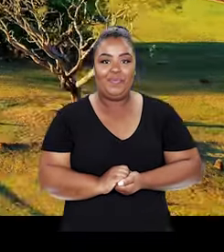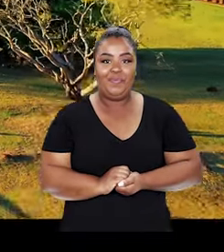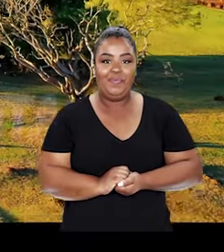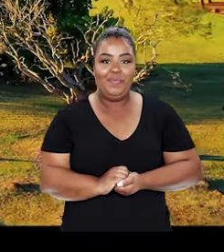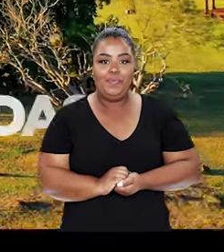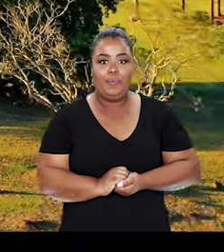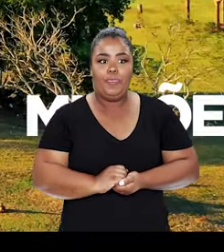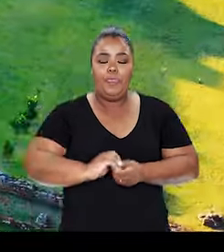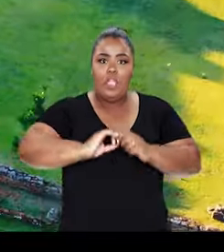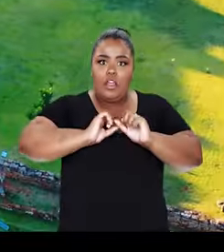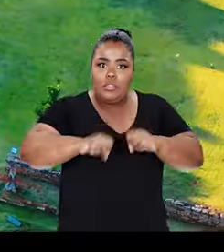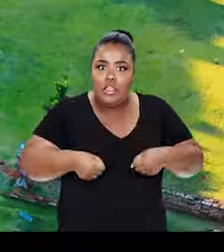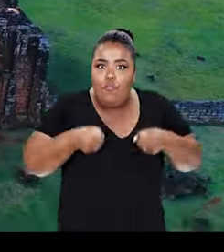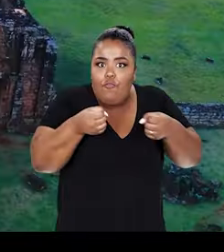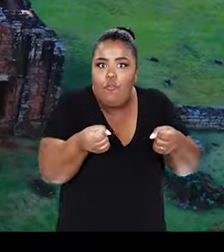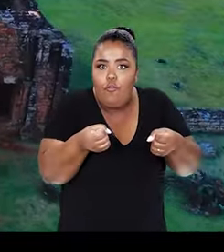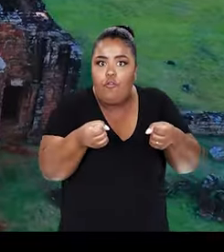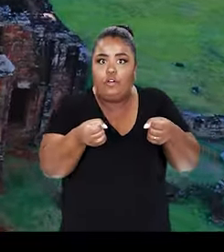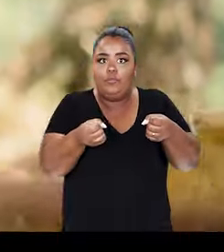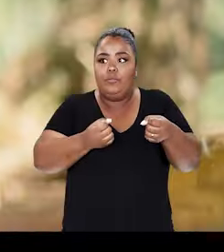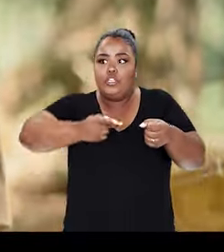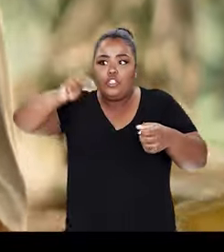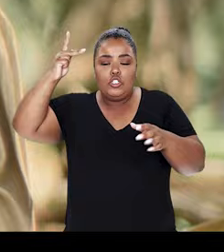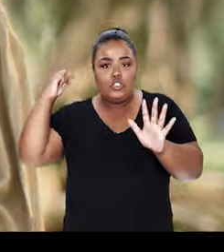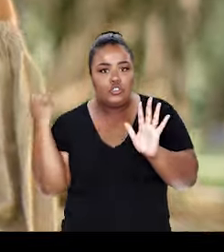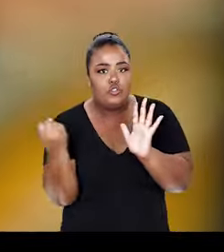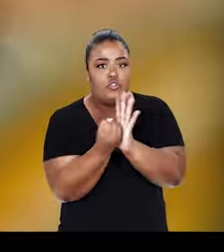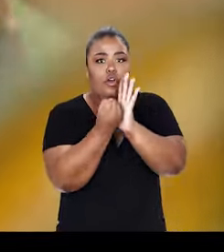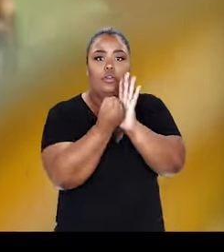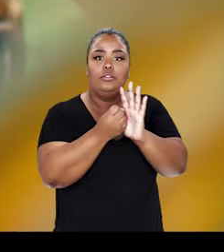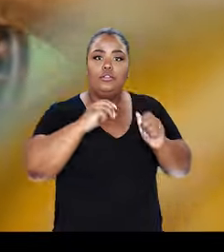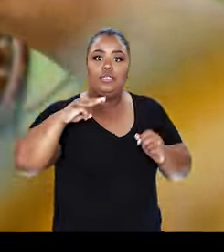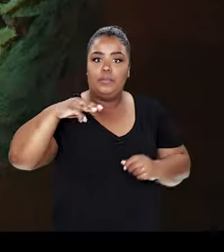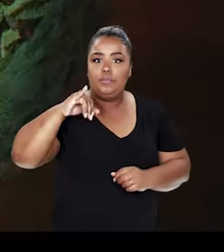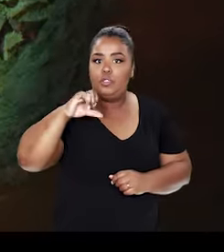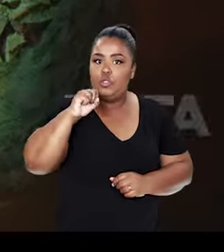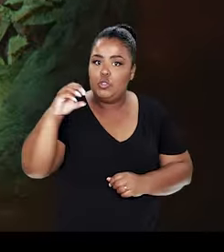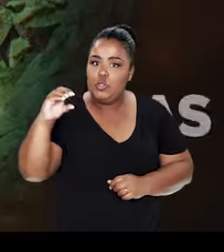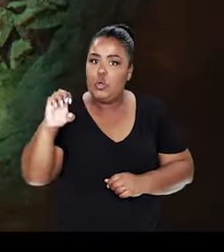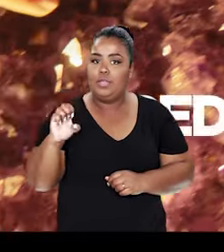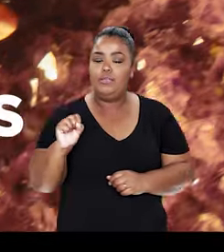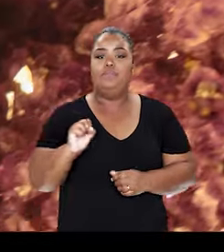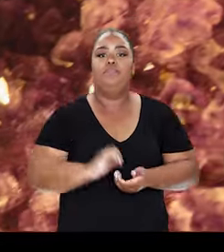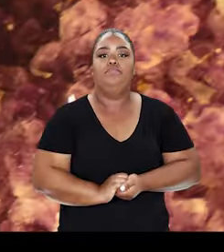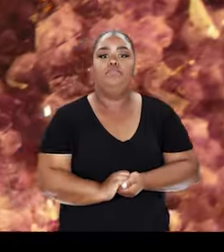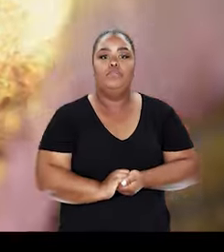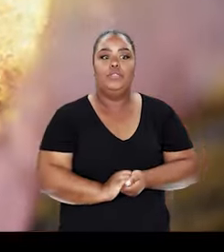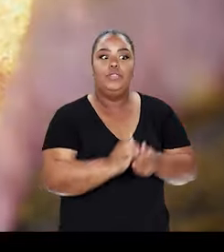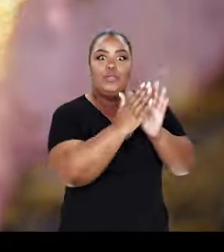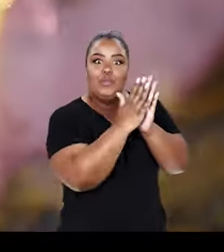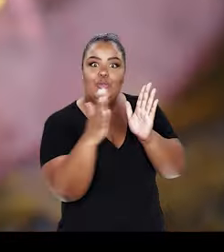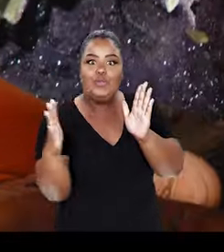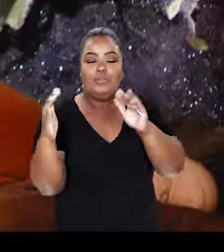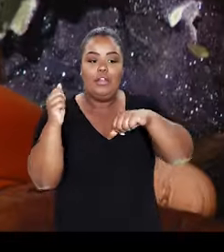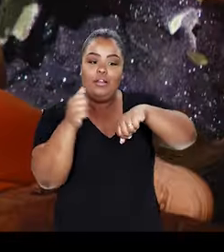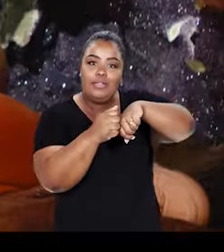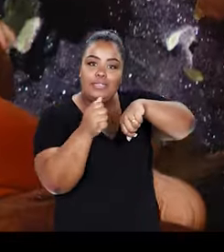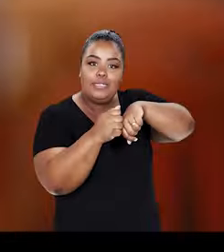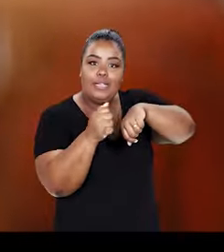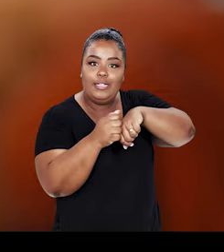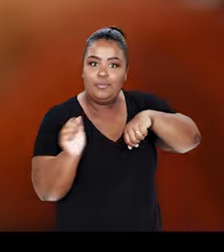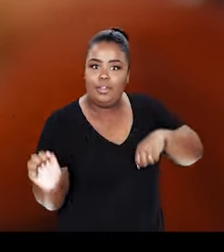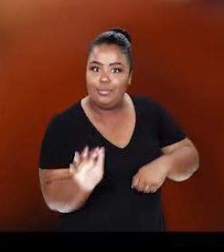Da força histórica das missões. Do brilho das gemas e das pedras